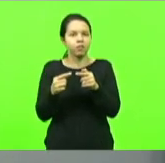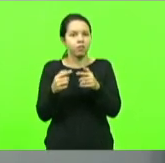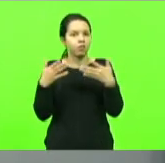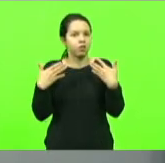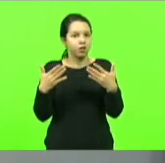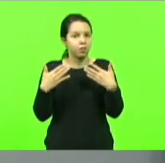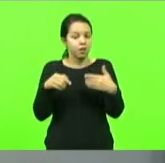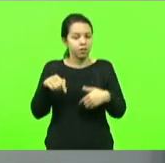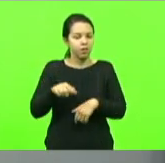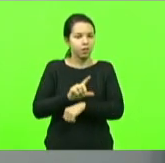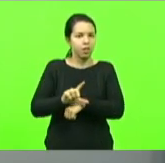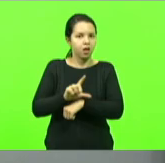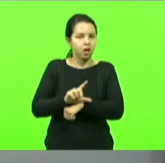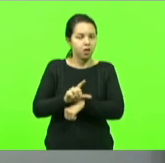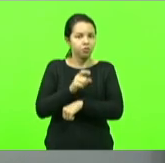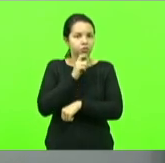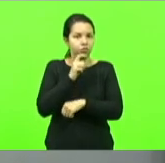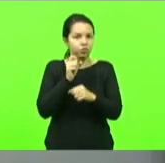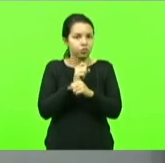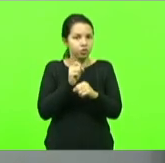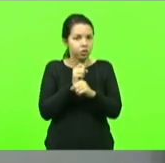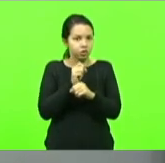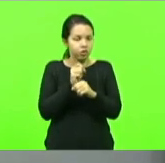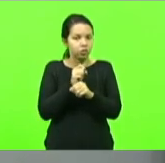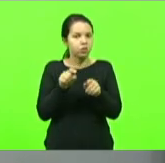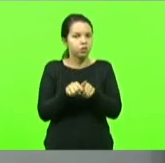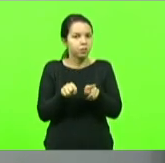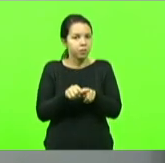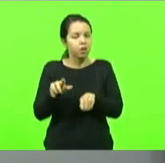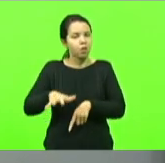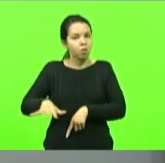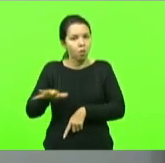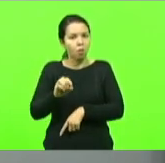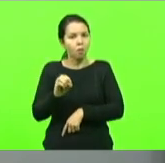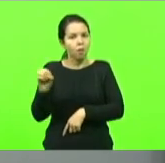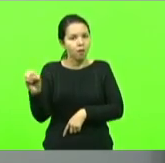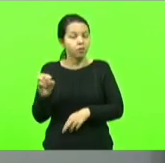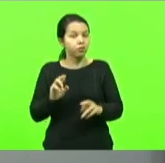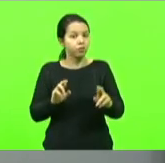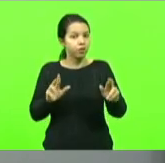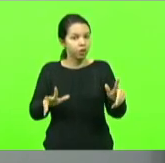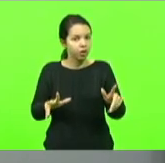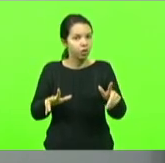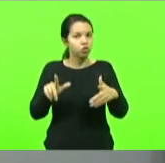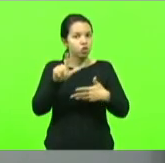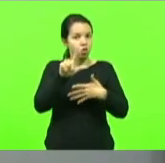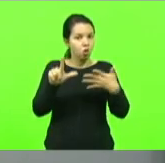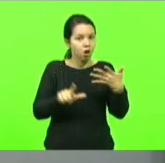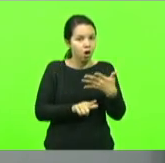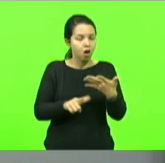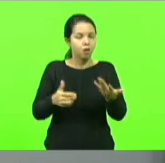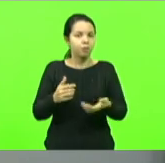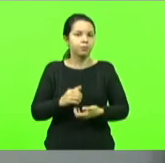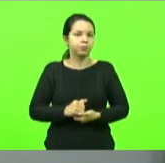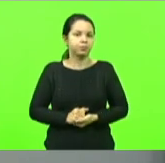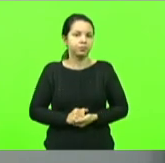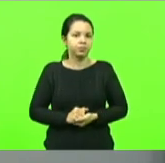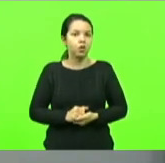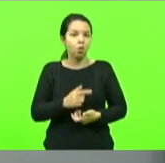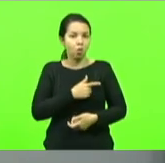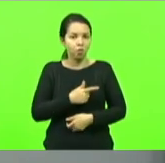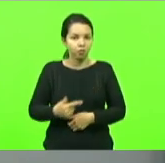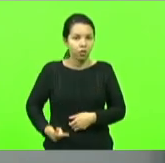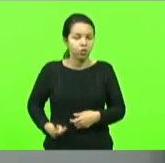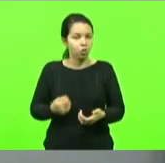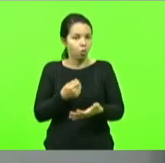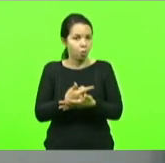é muito frio, como parte do oeste também, que é diferente do litoral. Então, está para o governo comprar alguns uniformes que